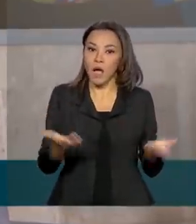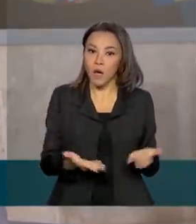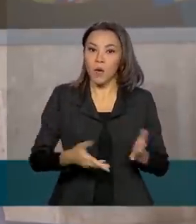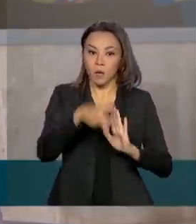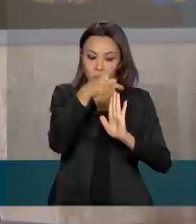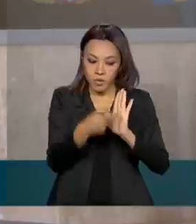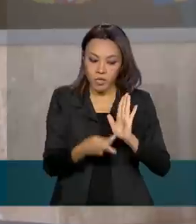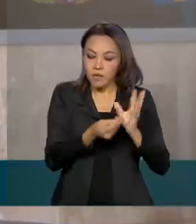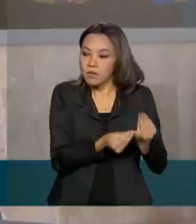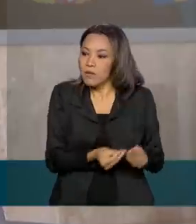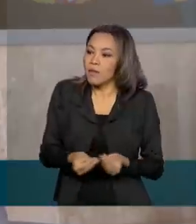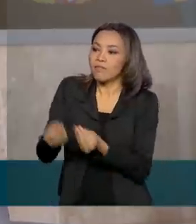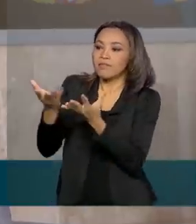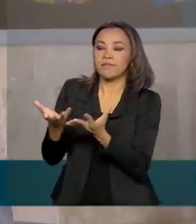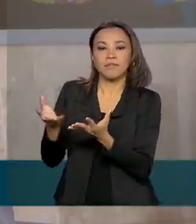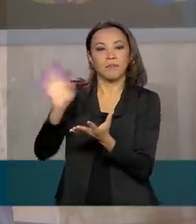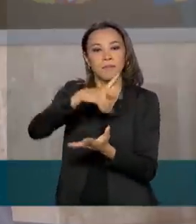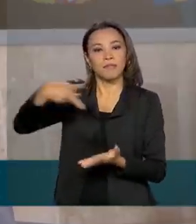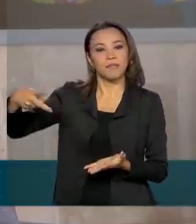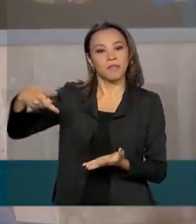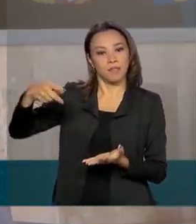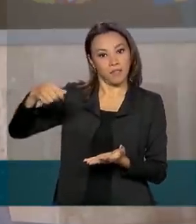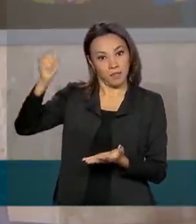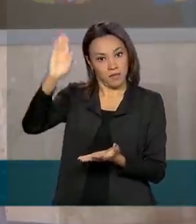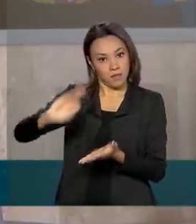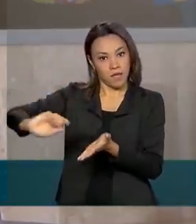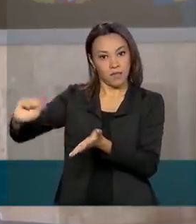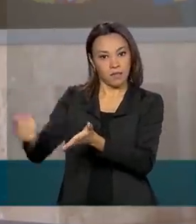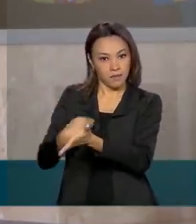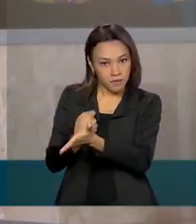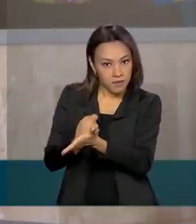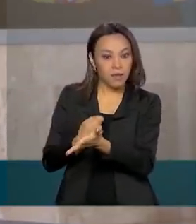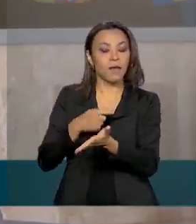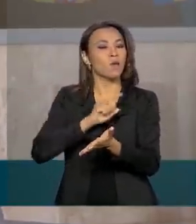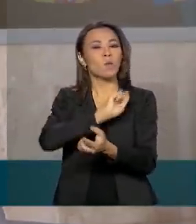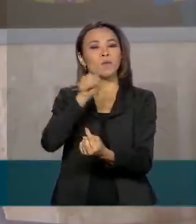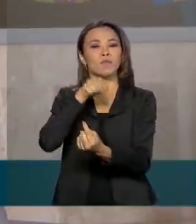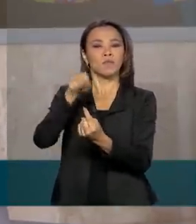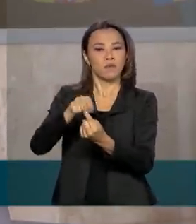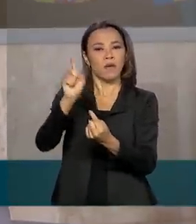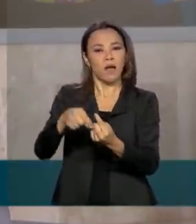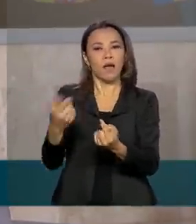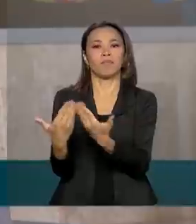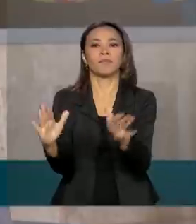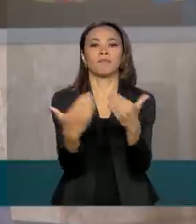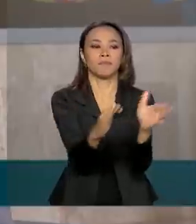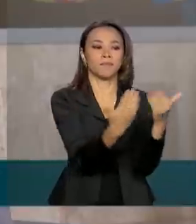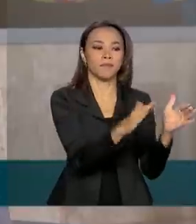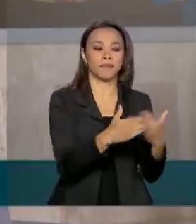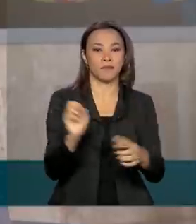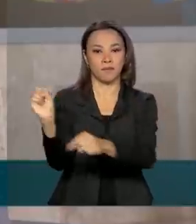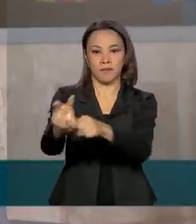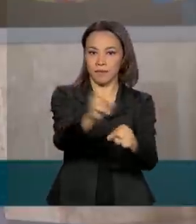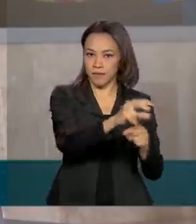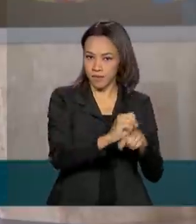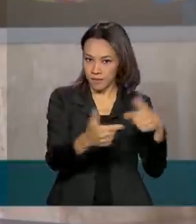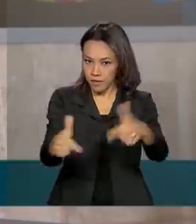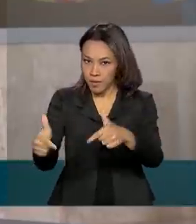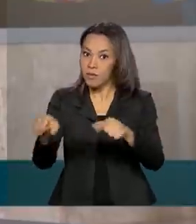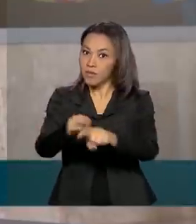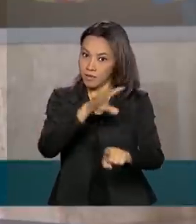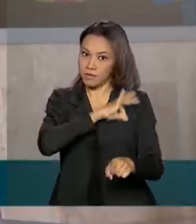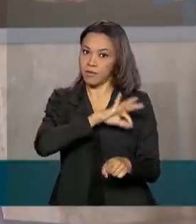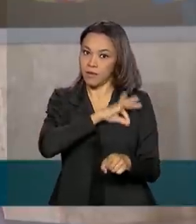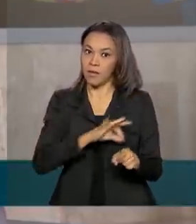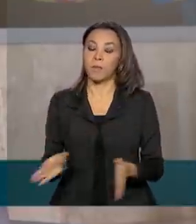para a sanção presidencial e a expectativa do governo com a mudança é gerar mais emprego e renda. Segundo o ministro da Economia, Paulo